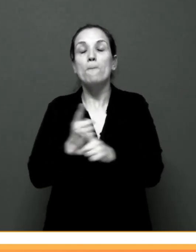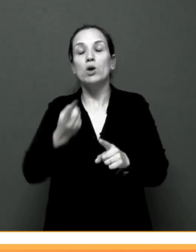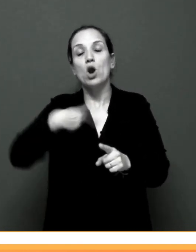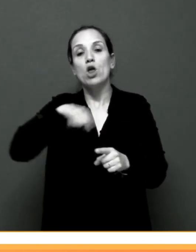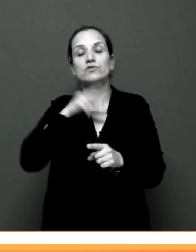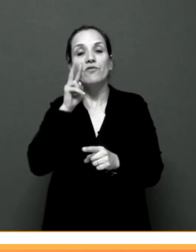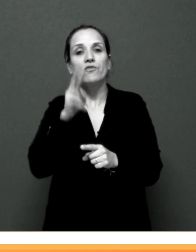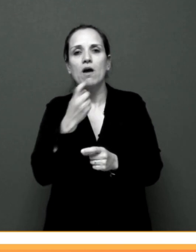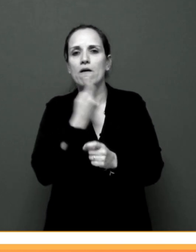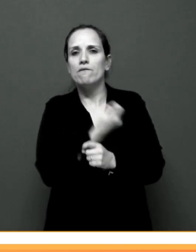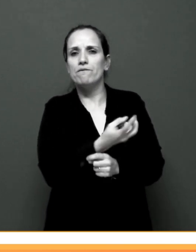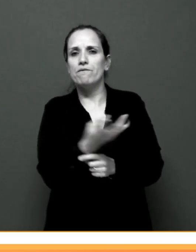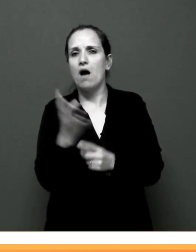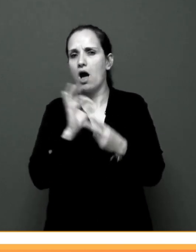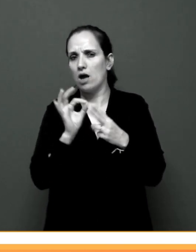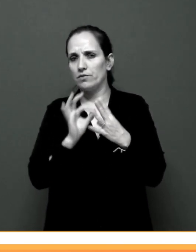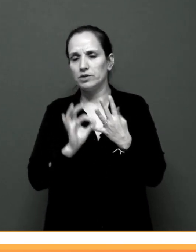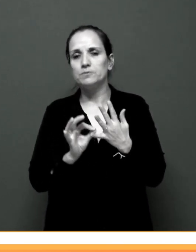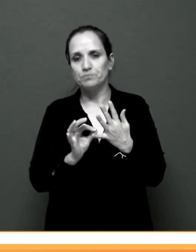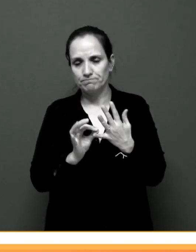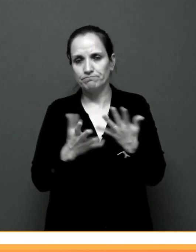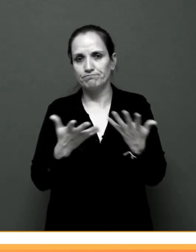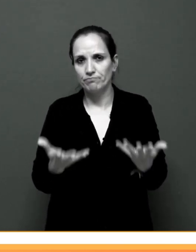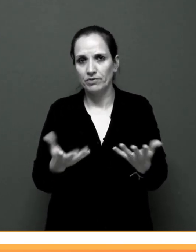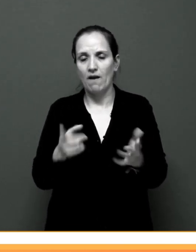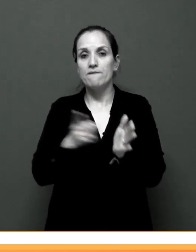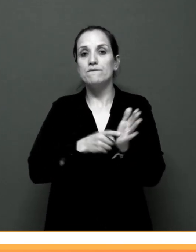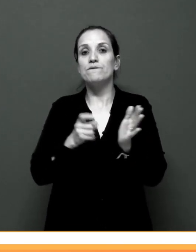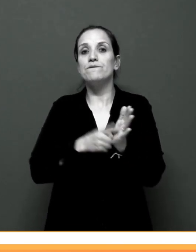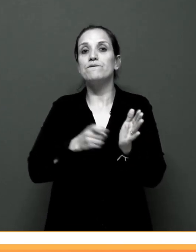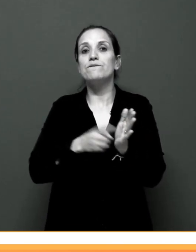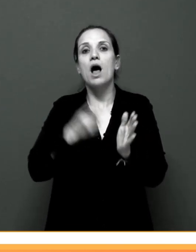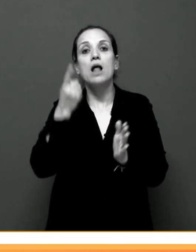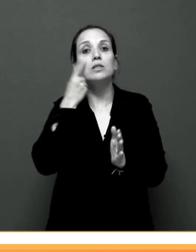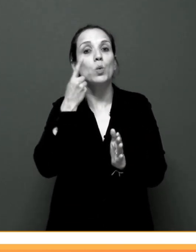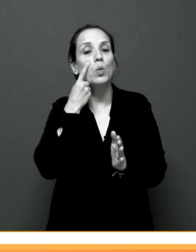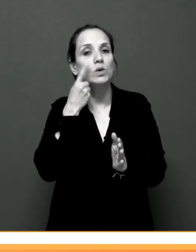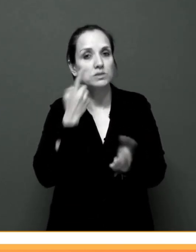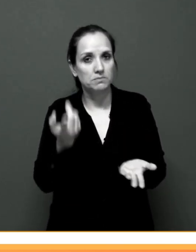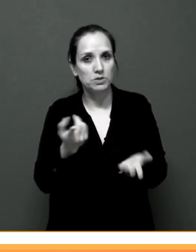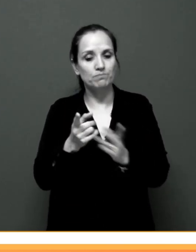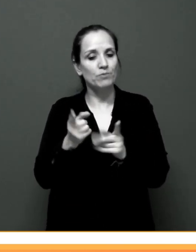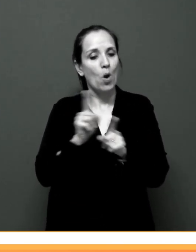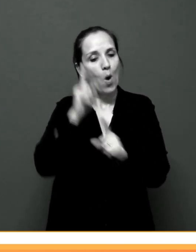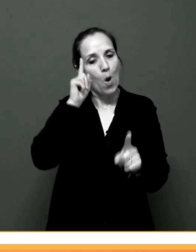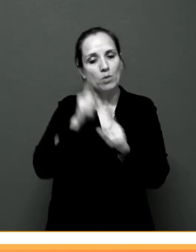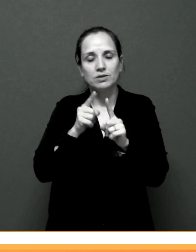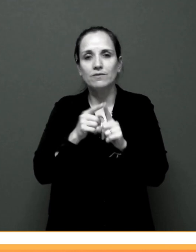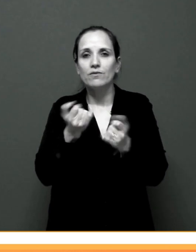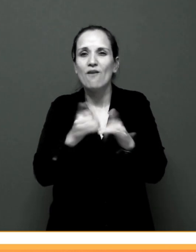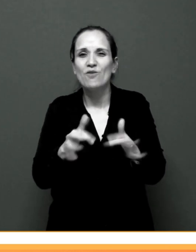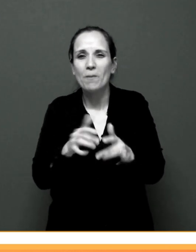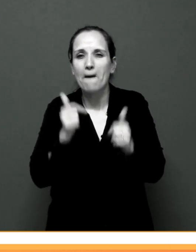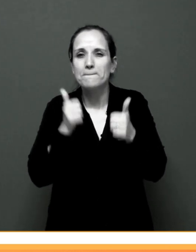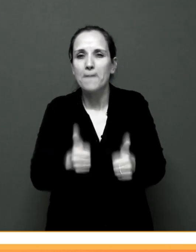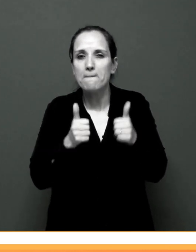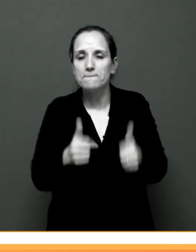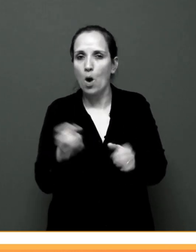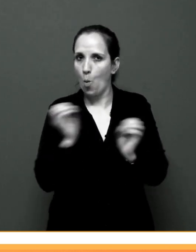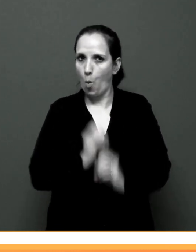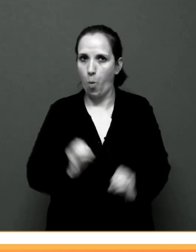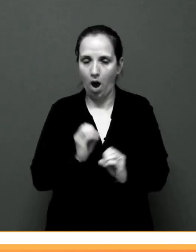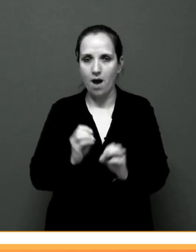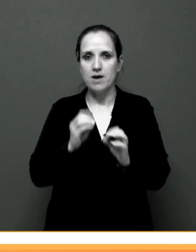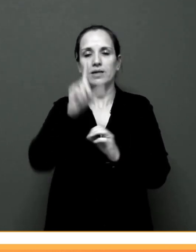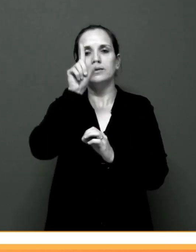são vários fatores, desde a falta de conhecimento para lidar com a informática, como também,